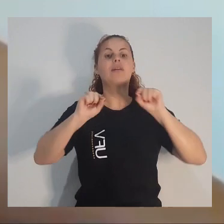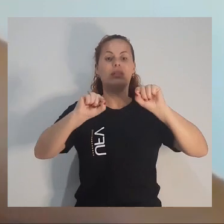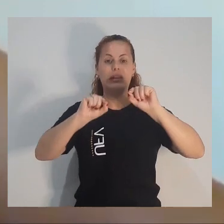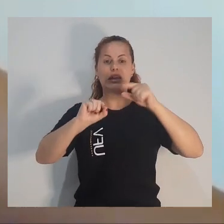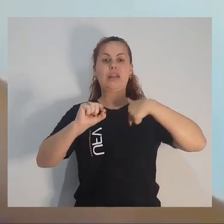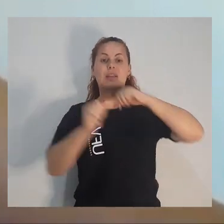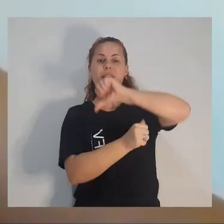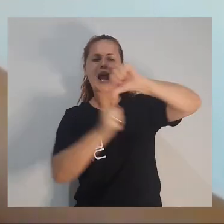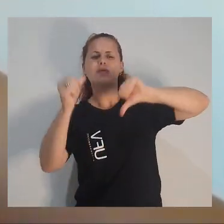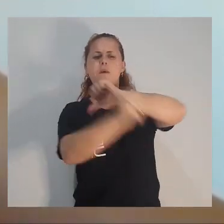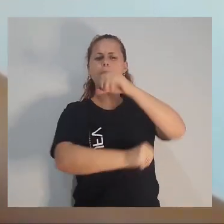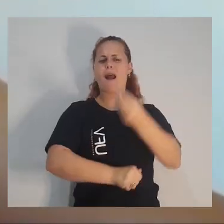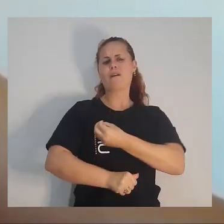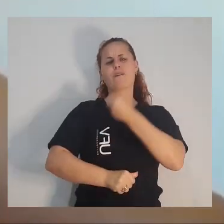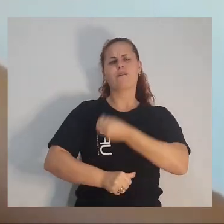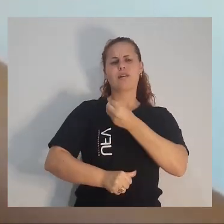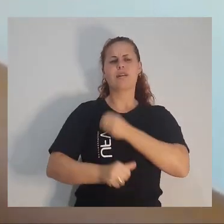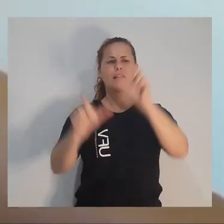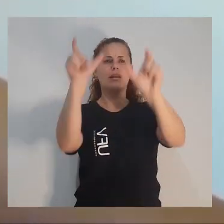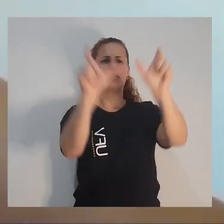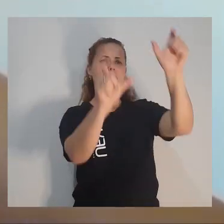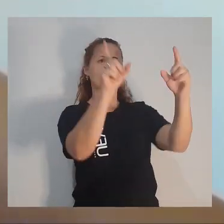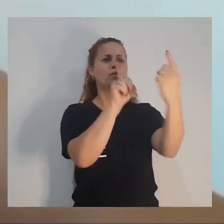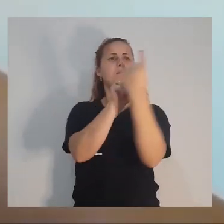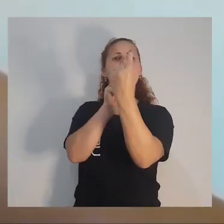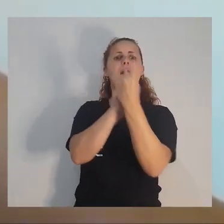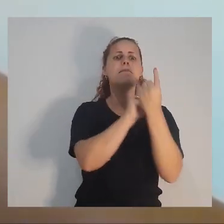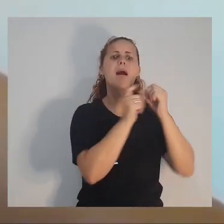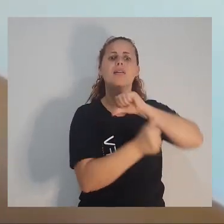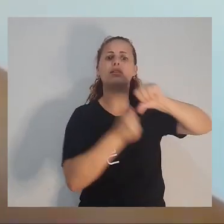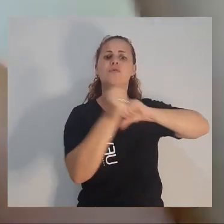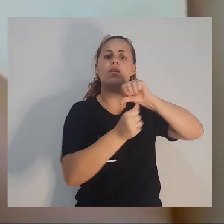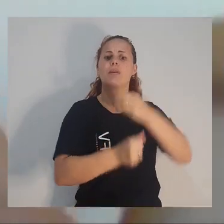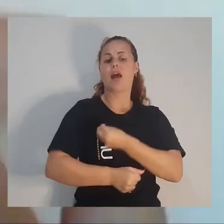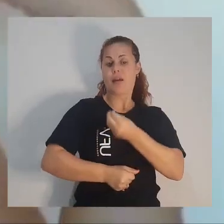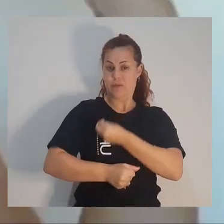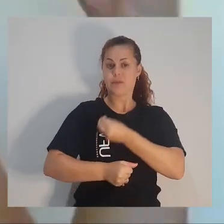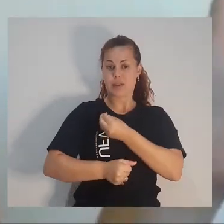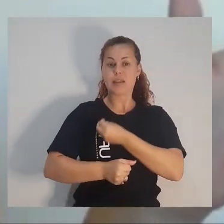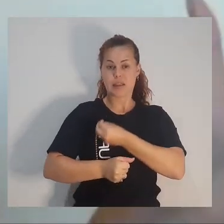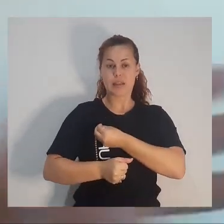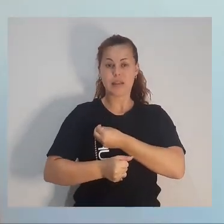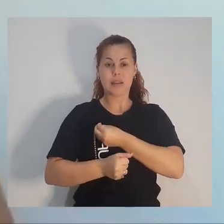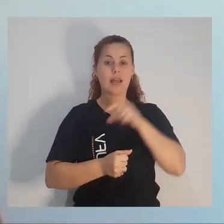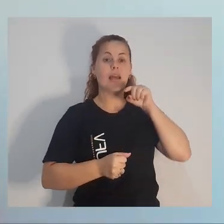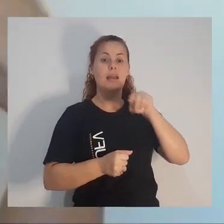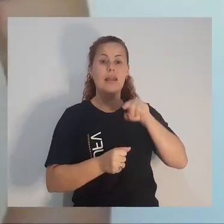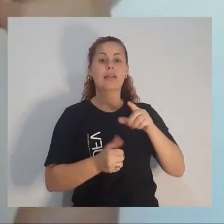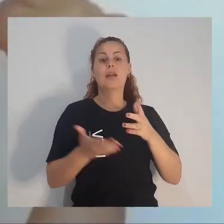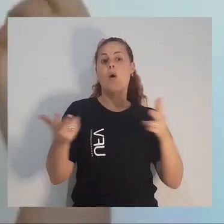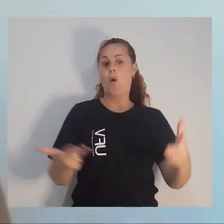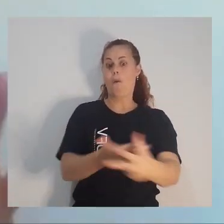posso causar através dessas pessoas que eu estou transformando a vida. A gente vê a Universidade Federal de